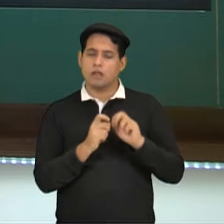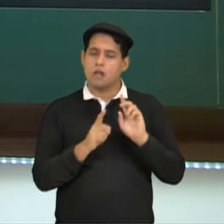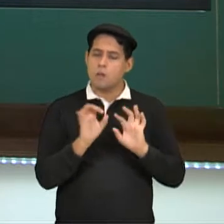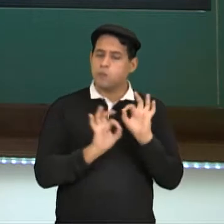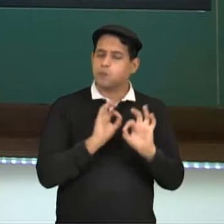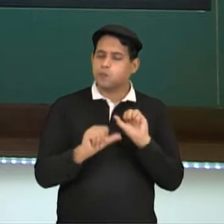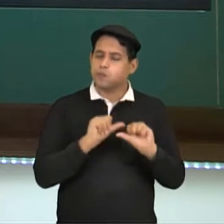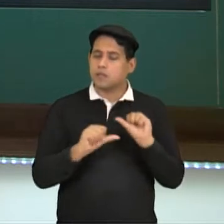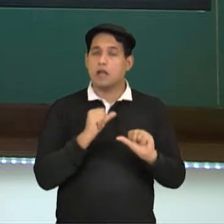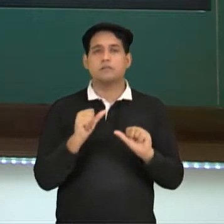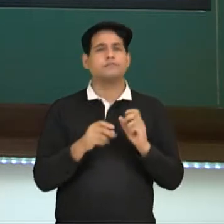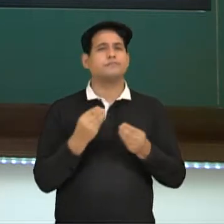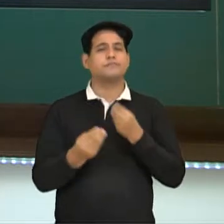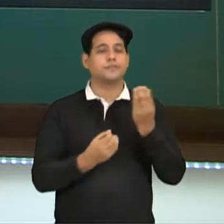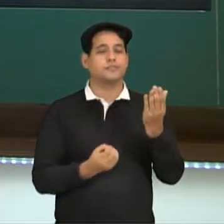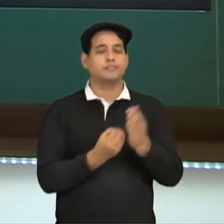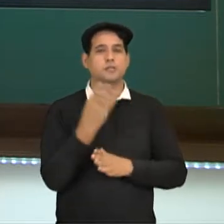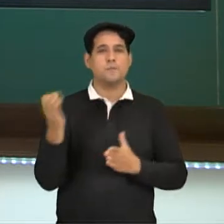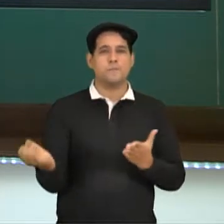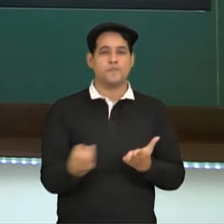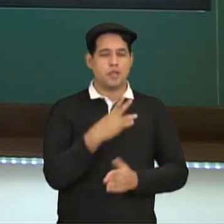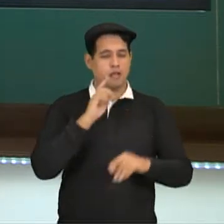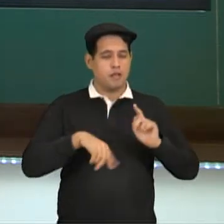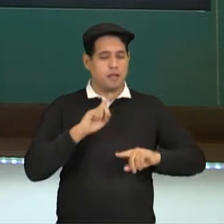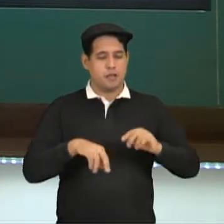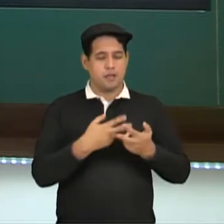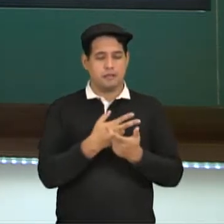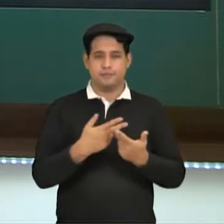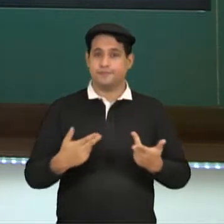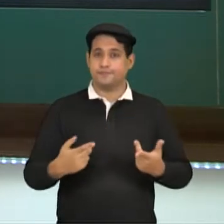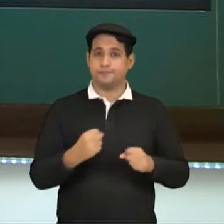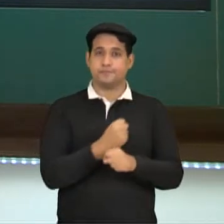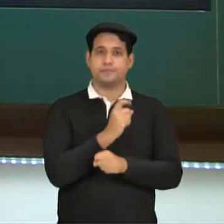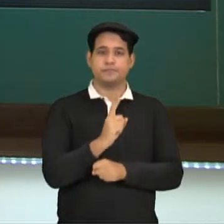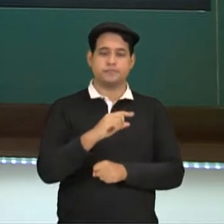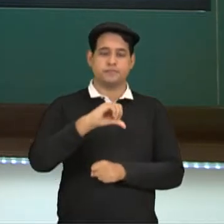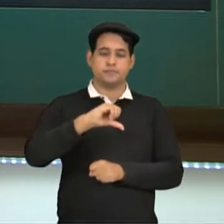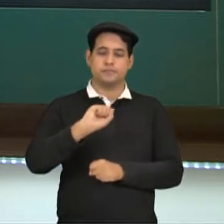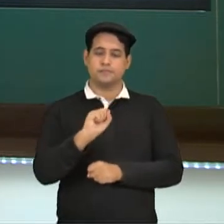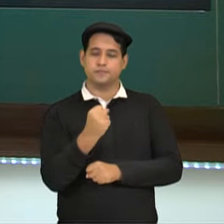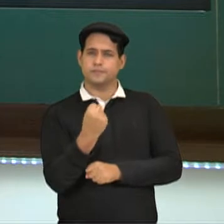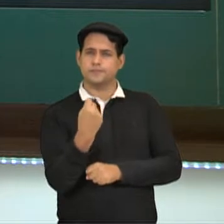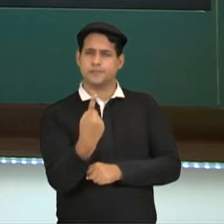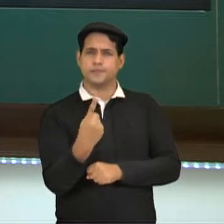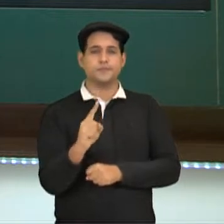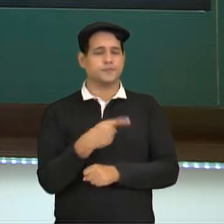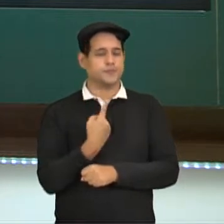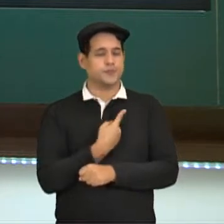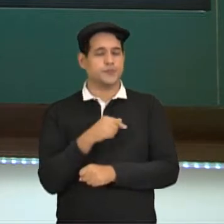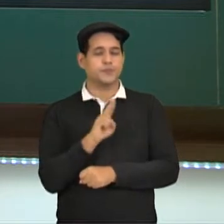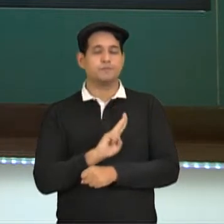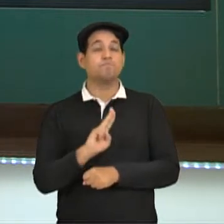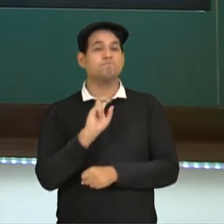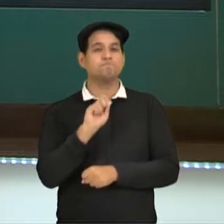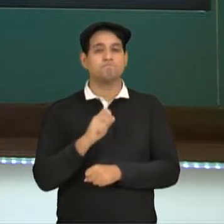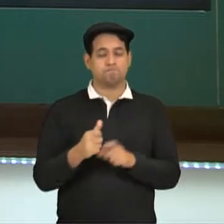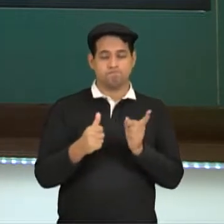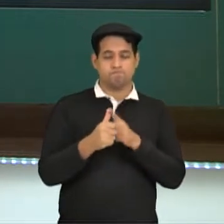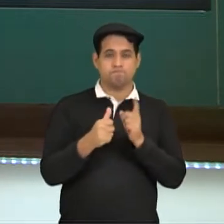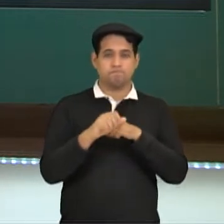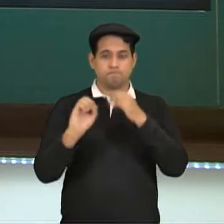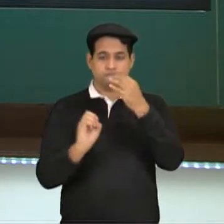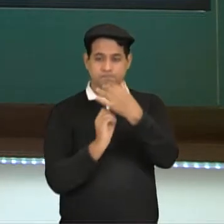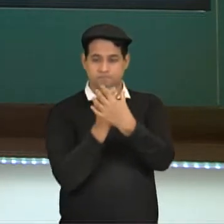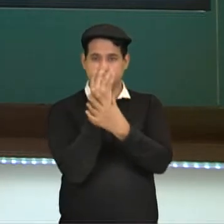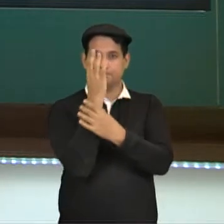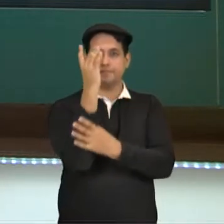genes, a fim de produzir novos produtos. Então, em 1981 aqui, a gente já tem o surgimento da primeira planta